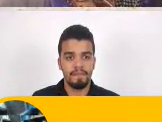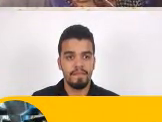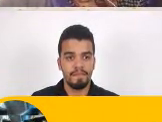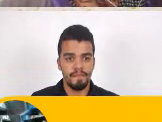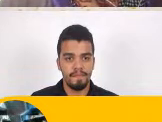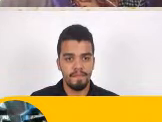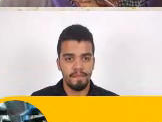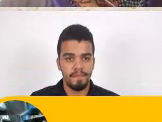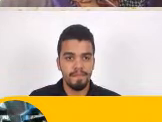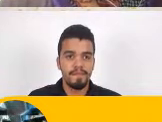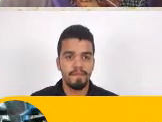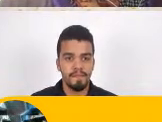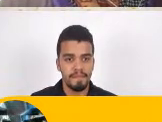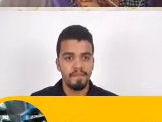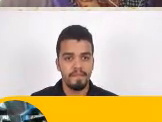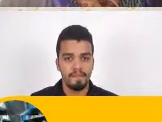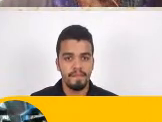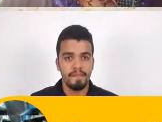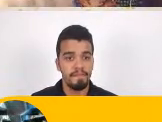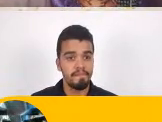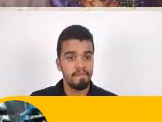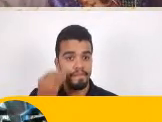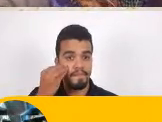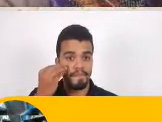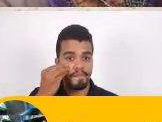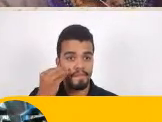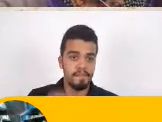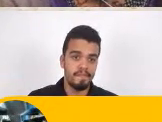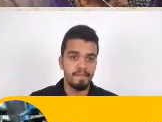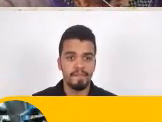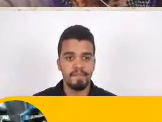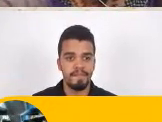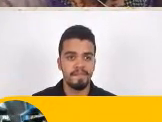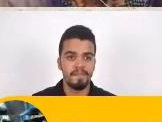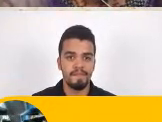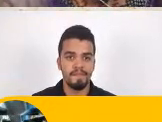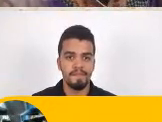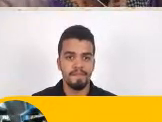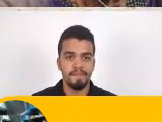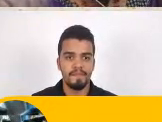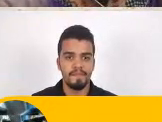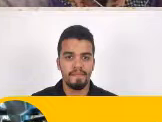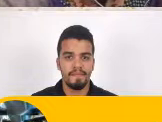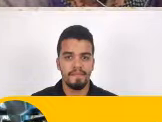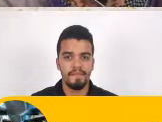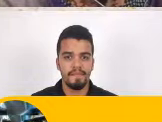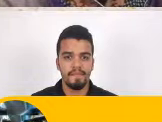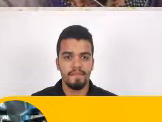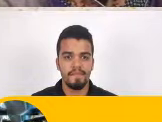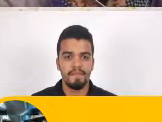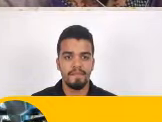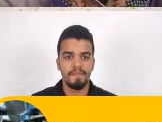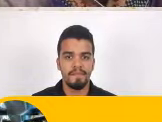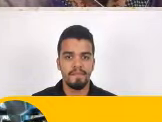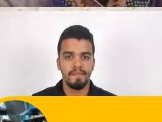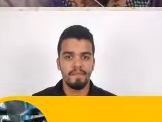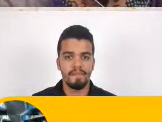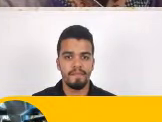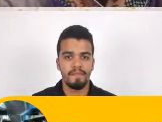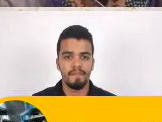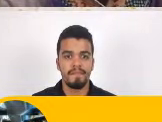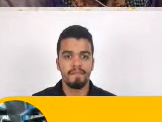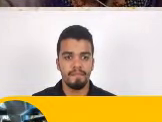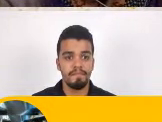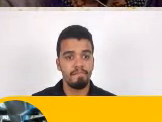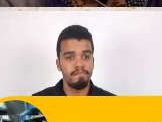A gente aparece aí A gente aparece aí Com Olha só Eu não estou brincando Eu não estou brincando É muito sério